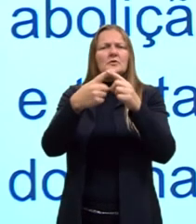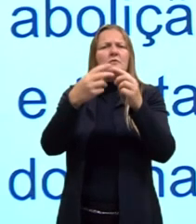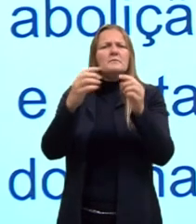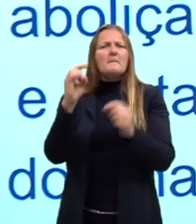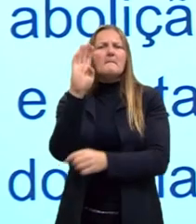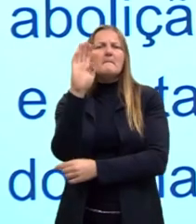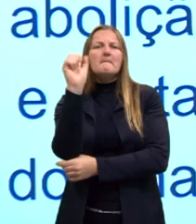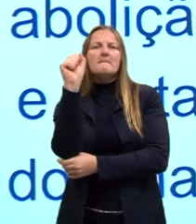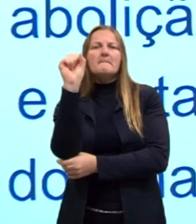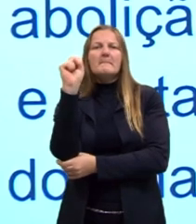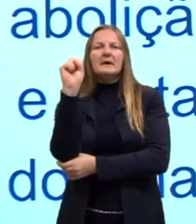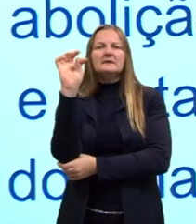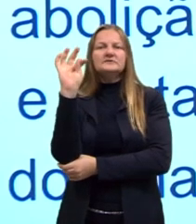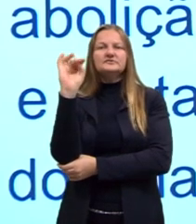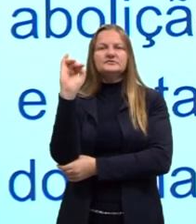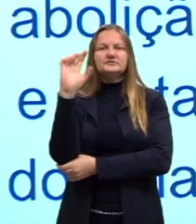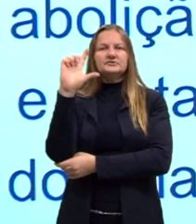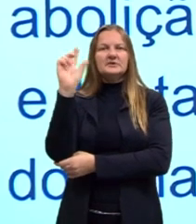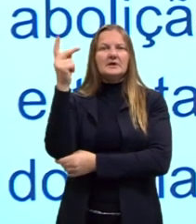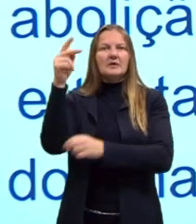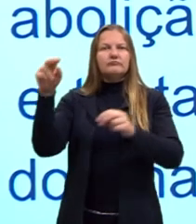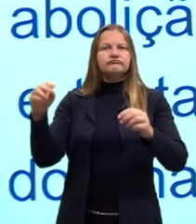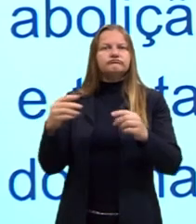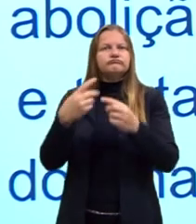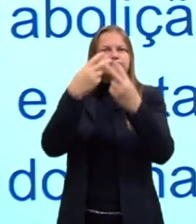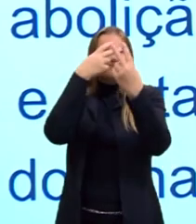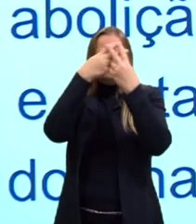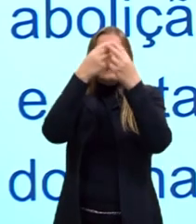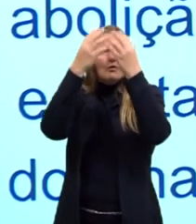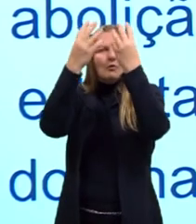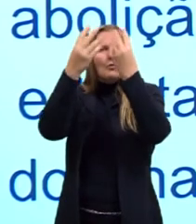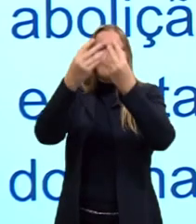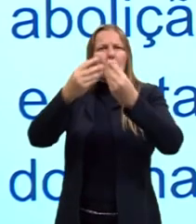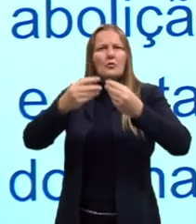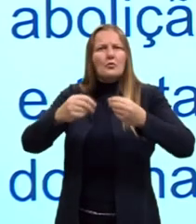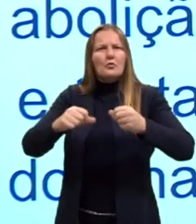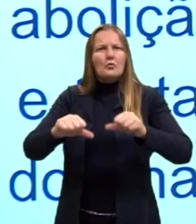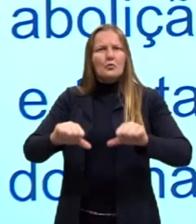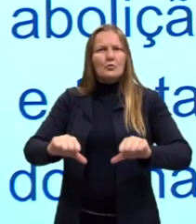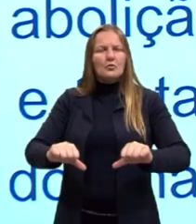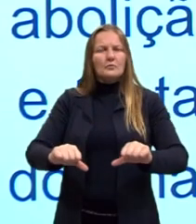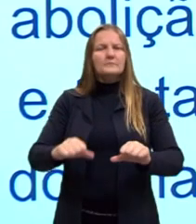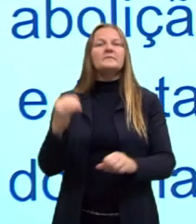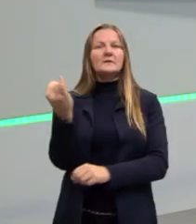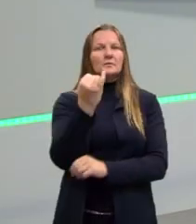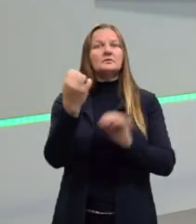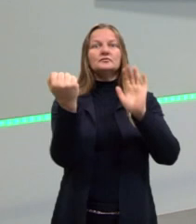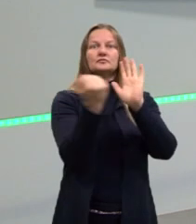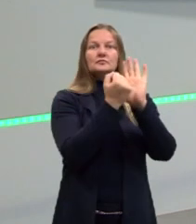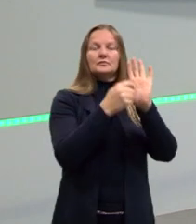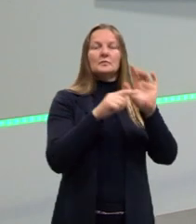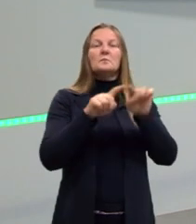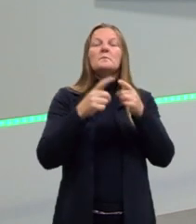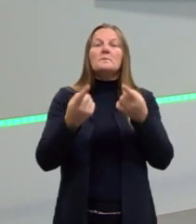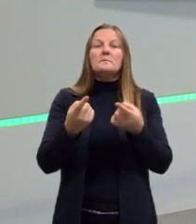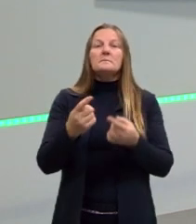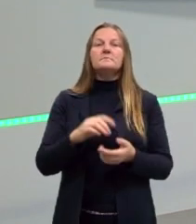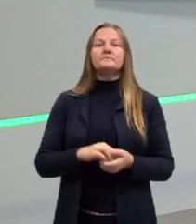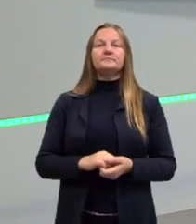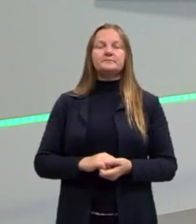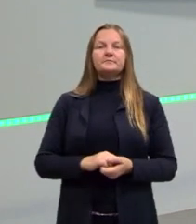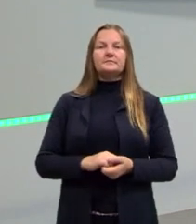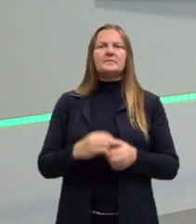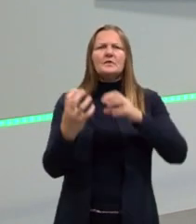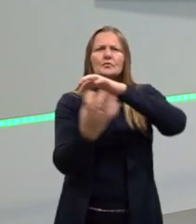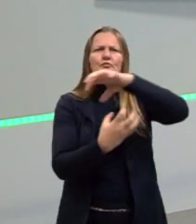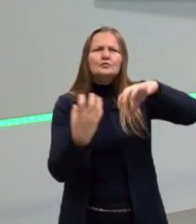como se ela tivesse sido uma grande revolta, e ela foi muito importante simbolicamente. Mas quando esses